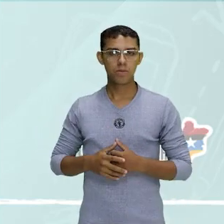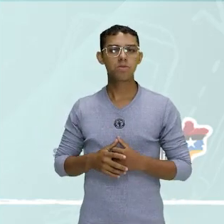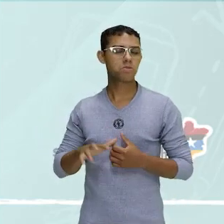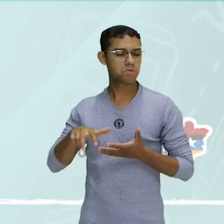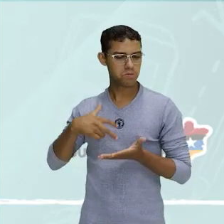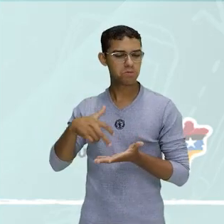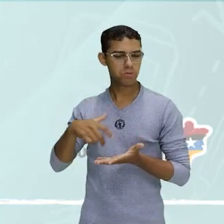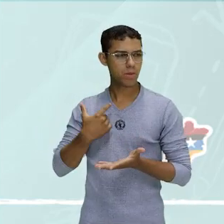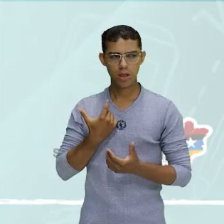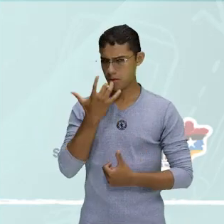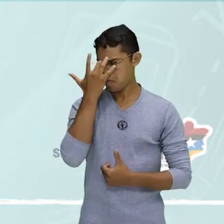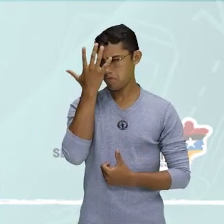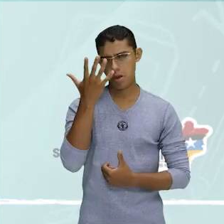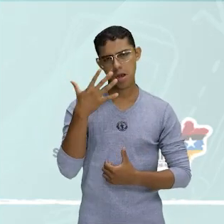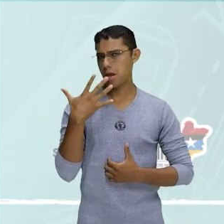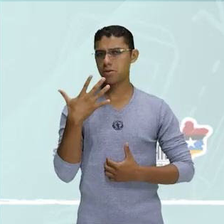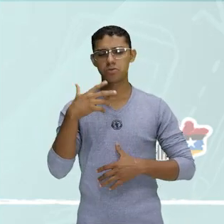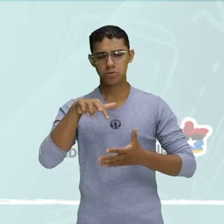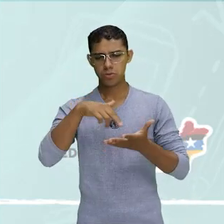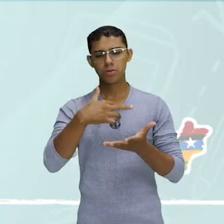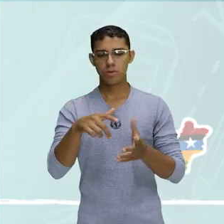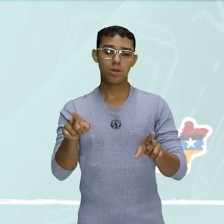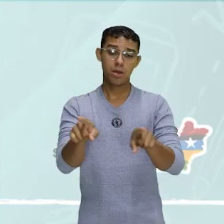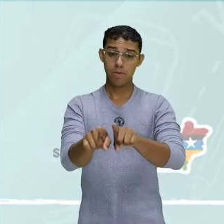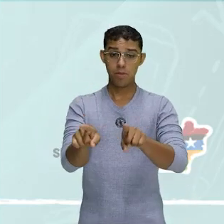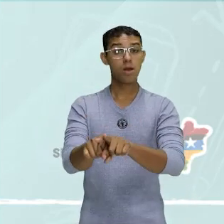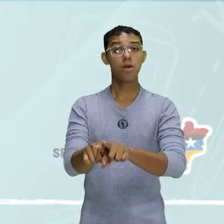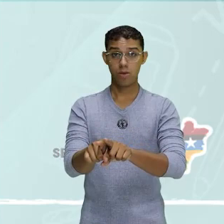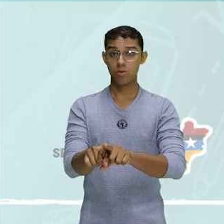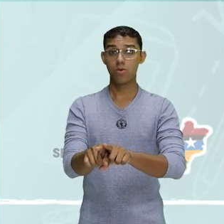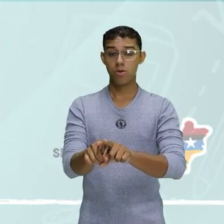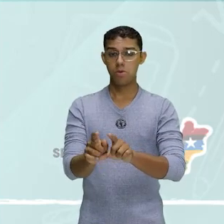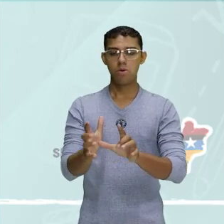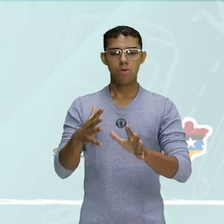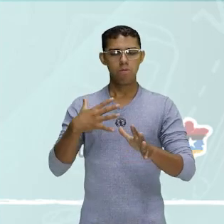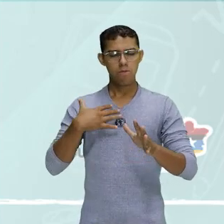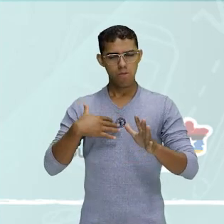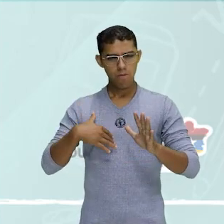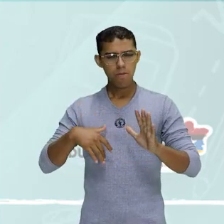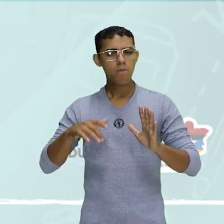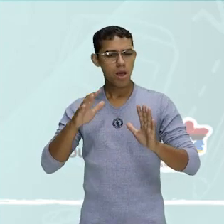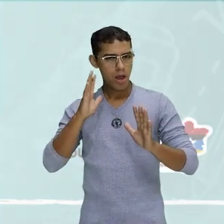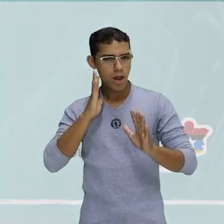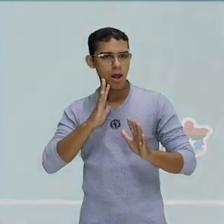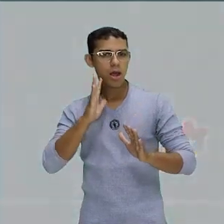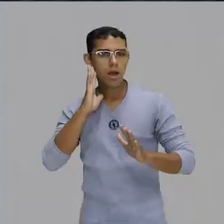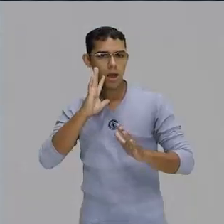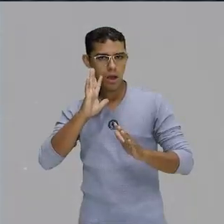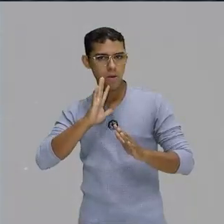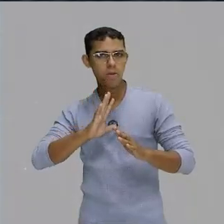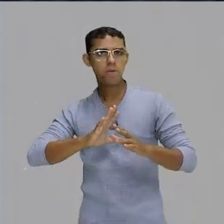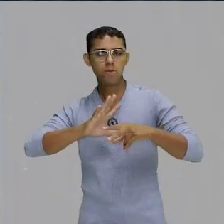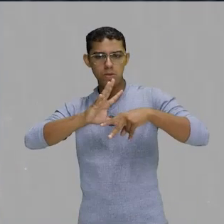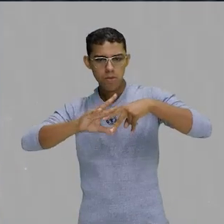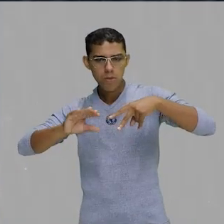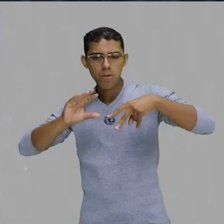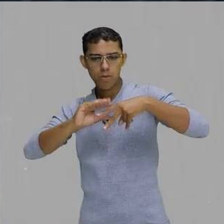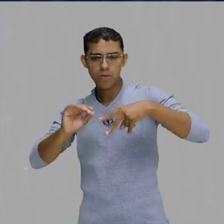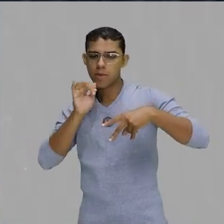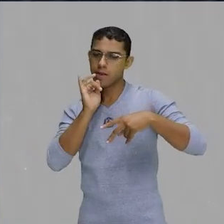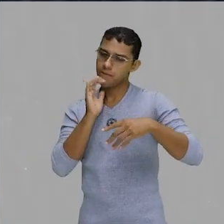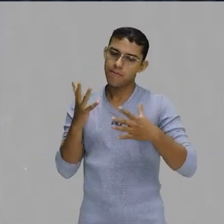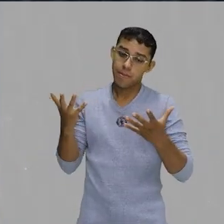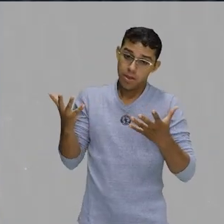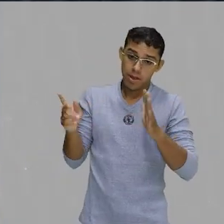Sendo fácil de dançar e provocando movimentos muito sensuais. Um ritmo repetitivo. Linhas abaixo, linhas